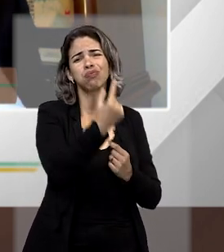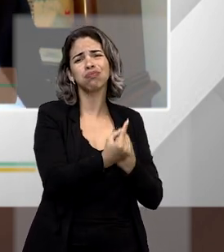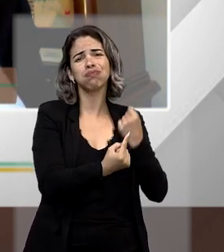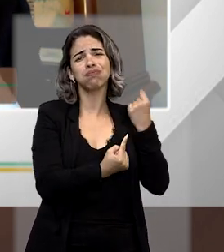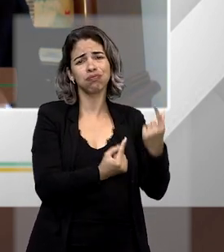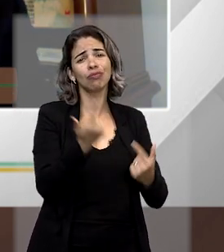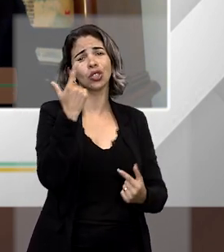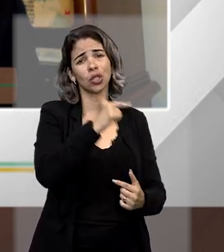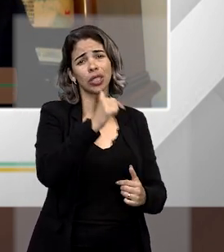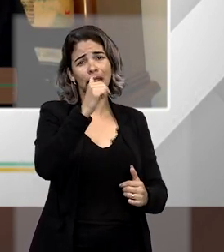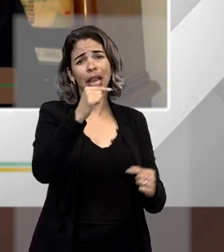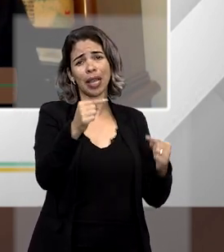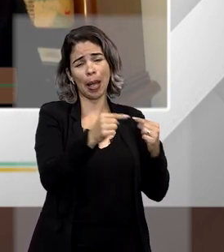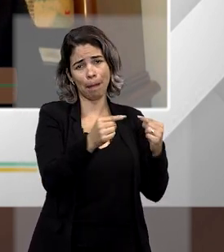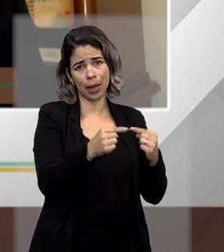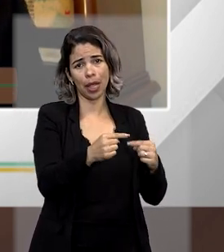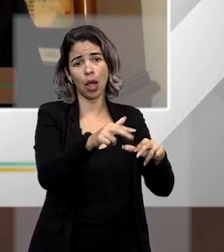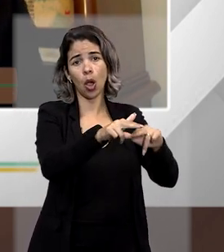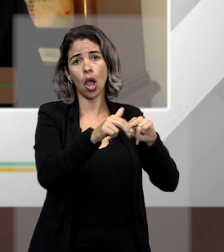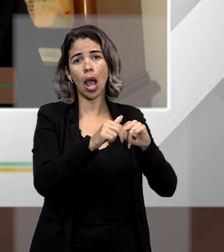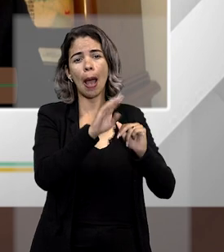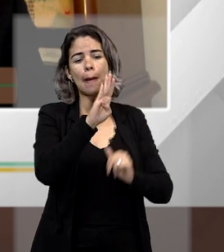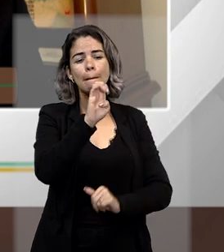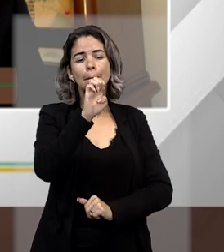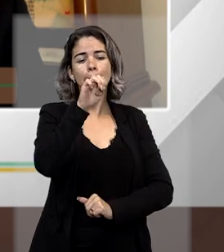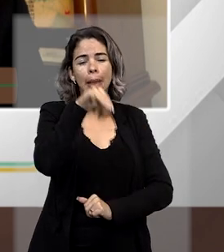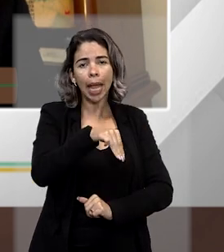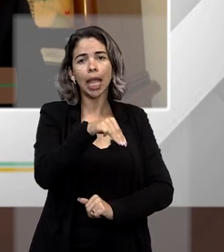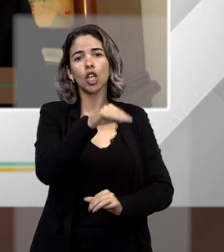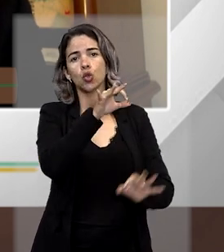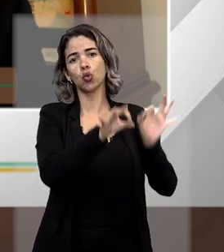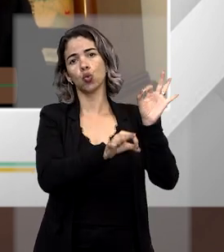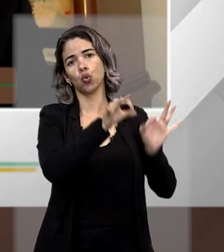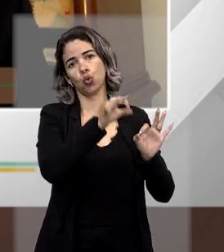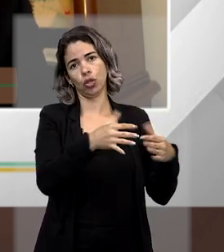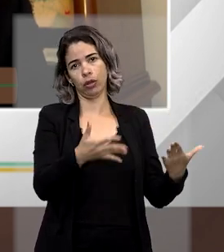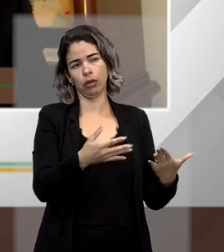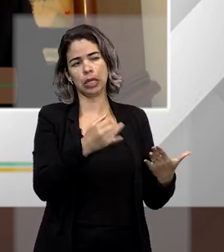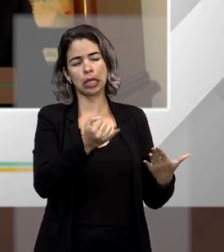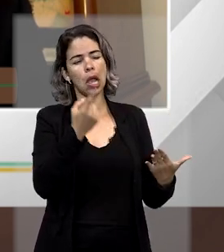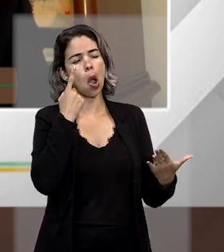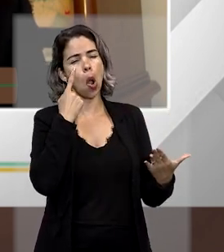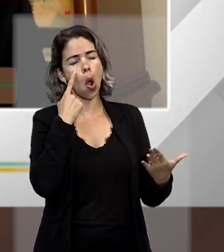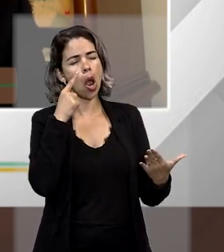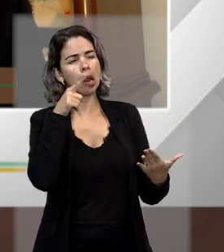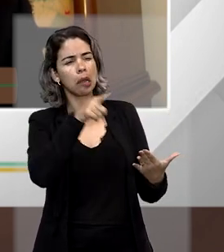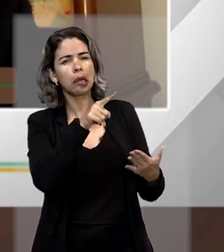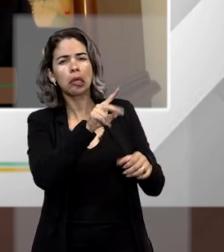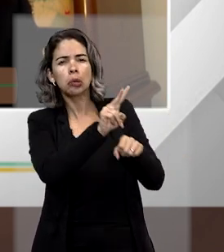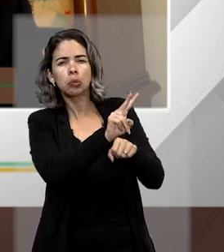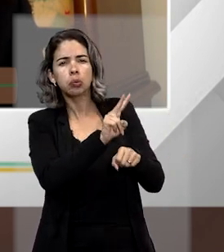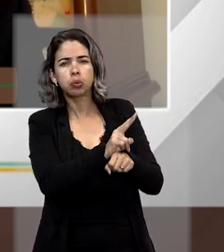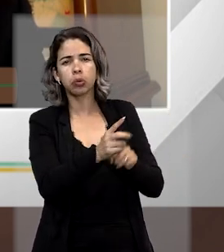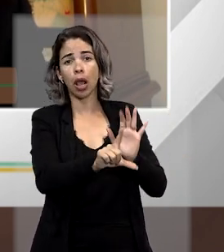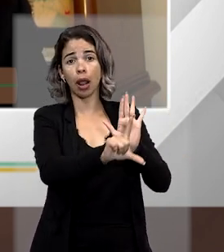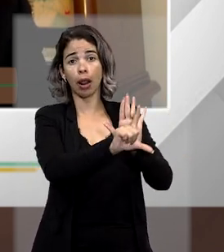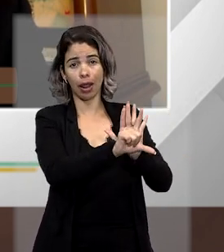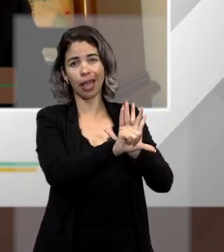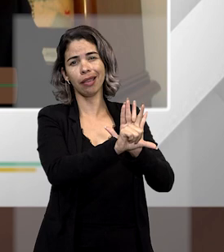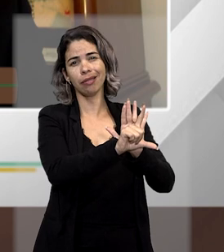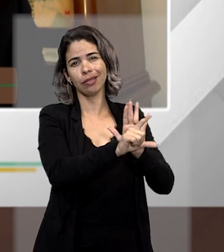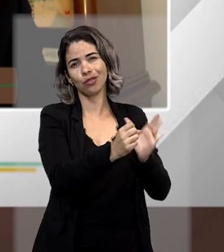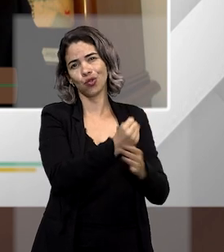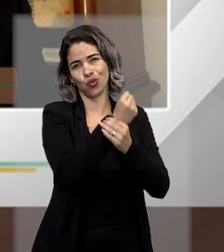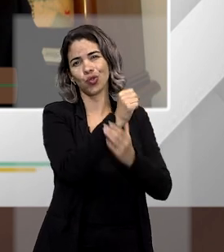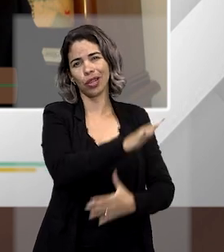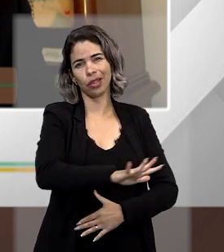por quê? Por causa dos bens jurídicos que ela tutelava. Se nós formos olhar os bens jurídicos tutelados pela antiga Lei